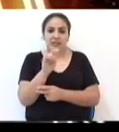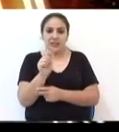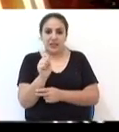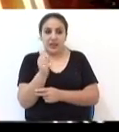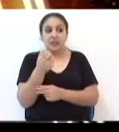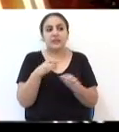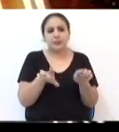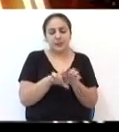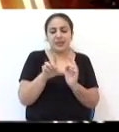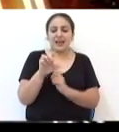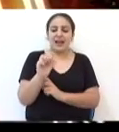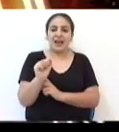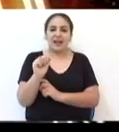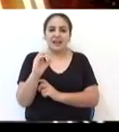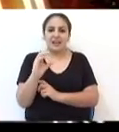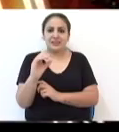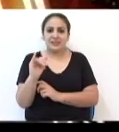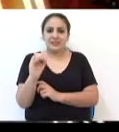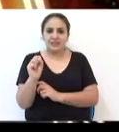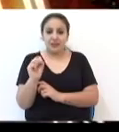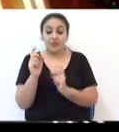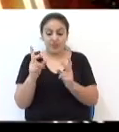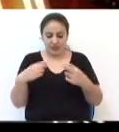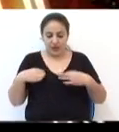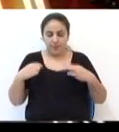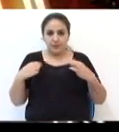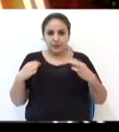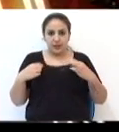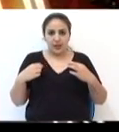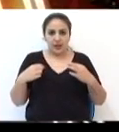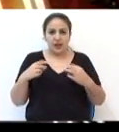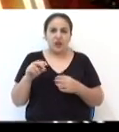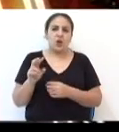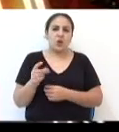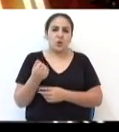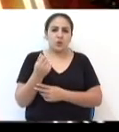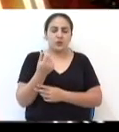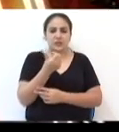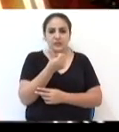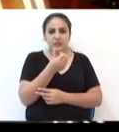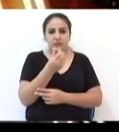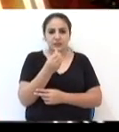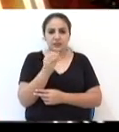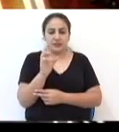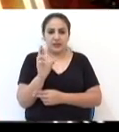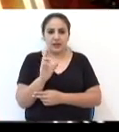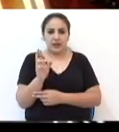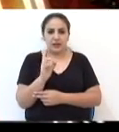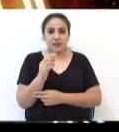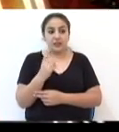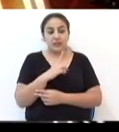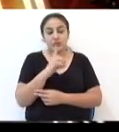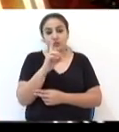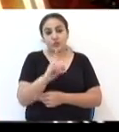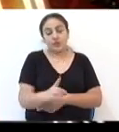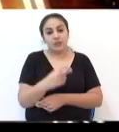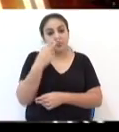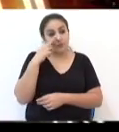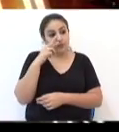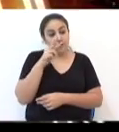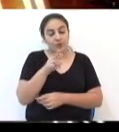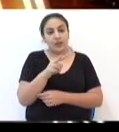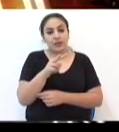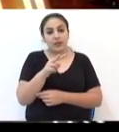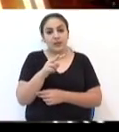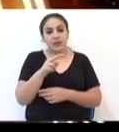a própria Cisa, nós vamos vender uma camiseta. Essa camiseta deverá custar R 60,00, dará direito a assistir